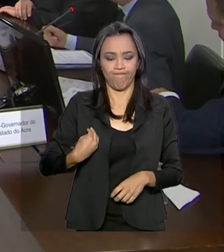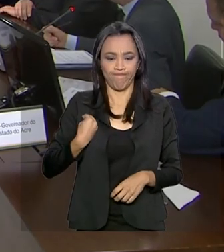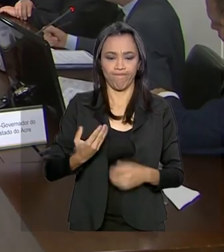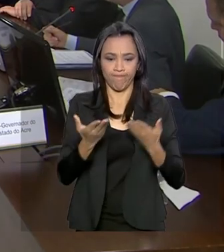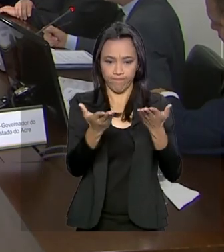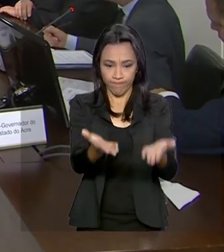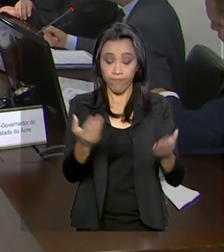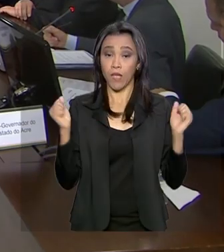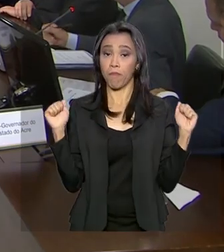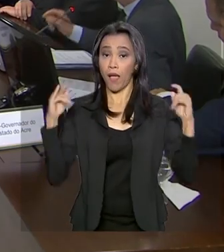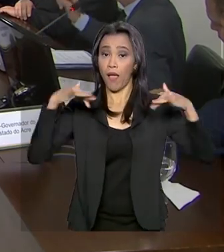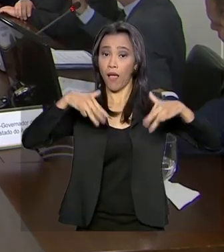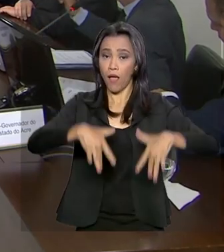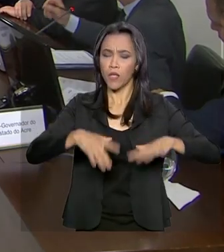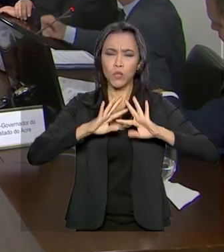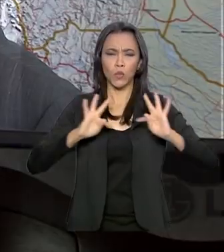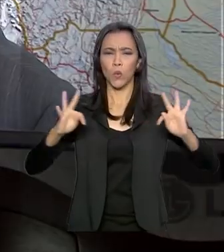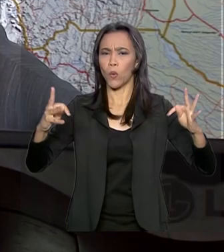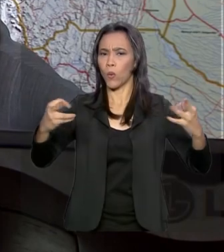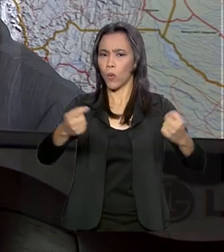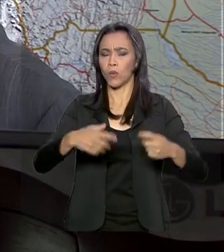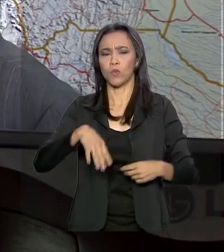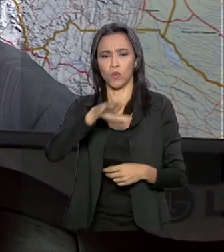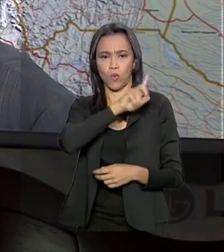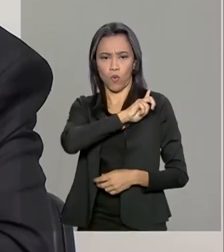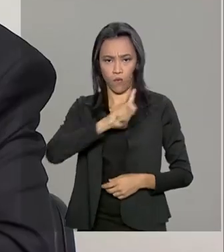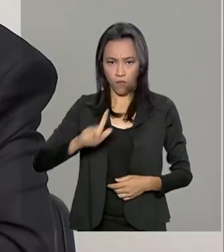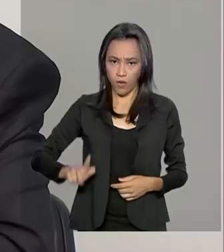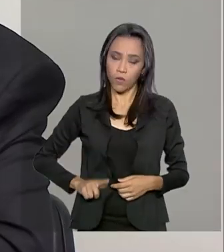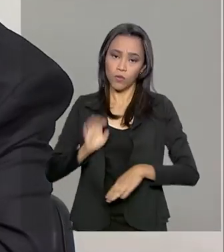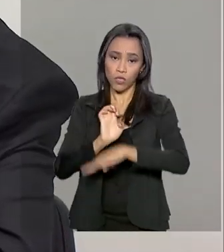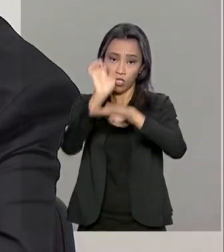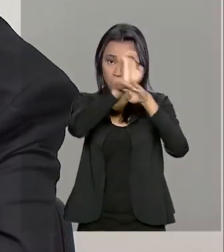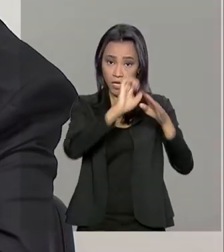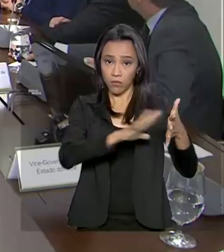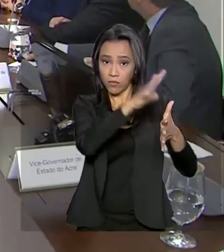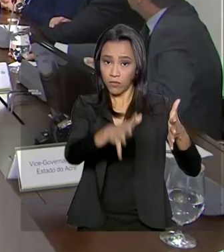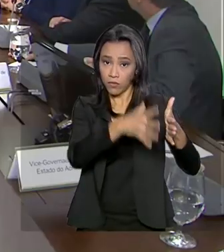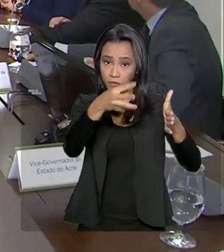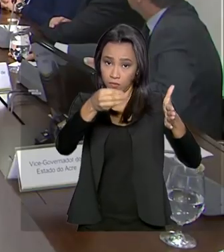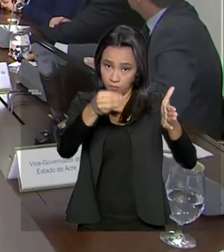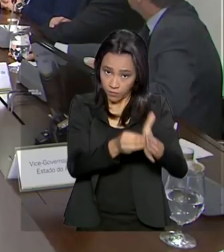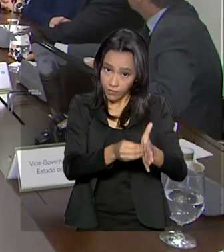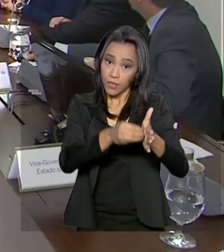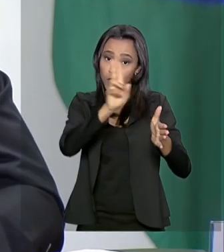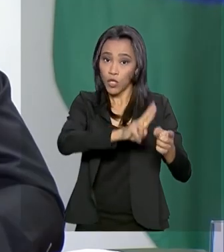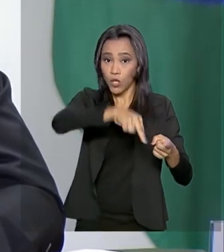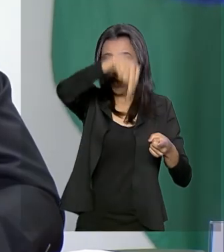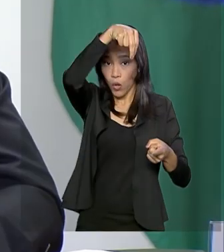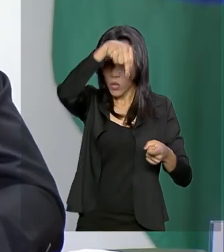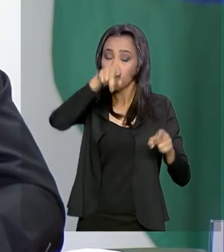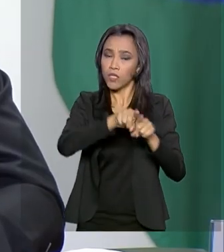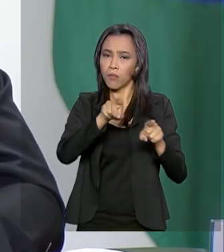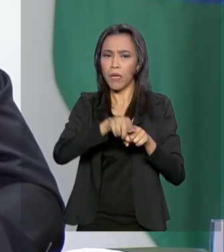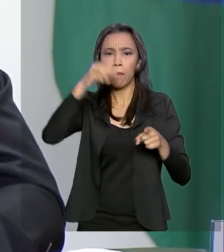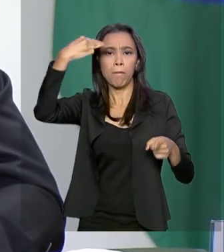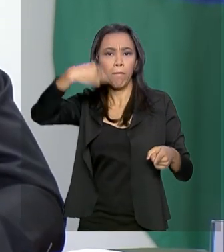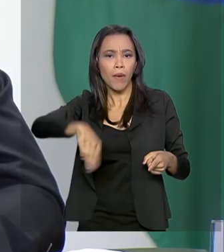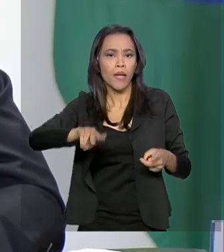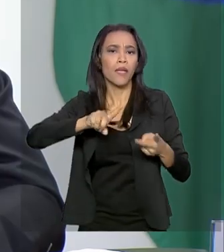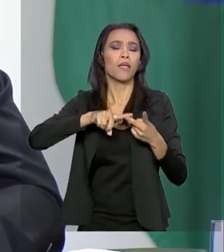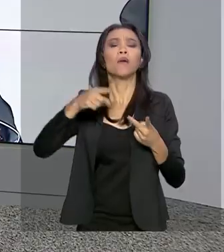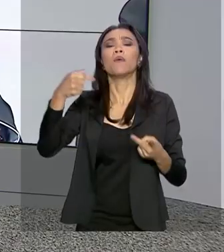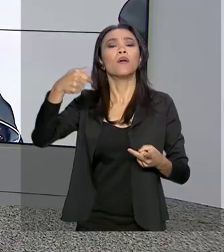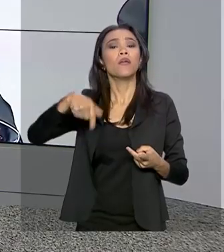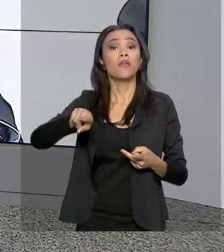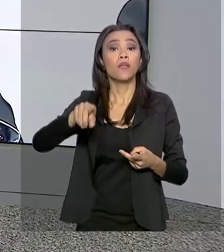Compareceram à reunião todos os governadores da Amazônia Legal, que inclui os estados da região norte e ainda o Maranhão e o Mato